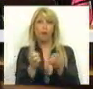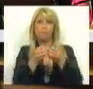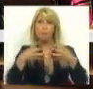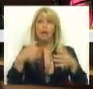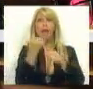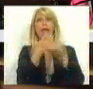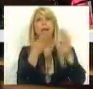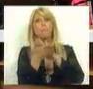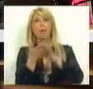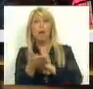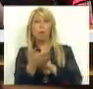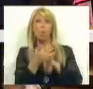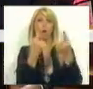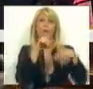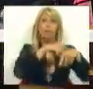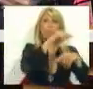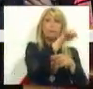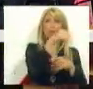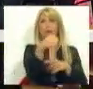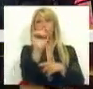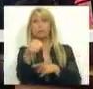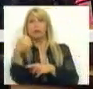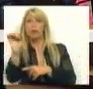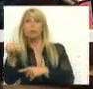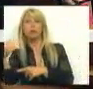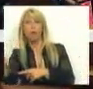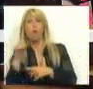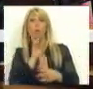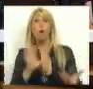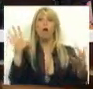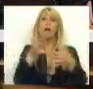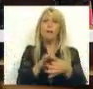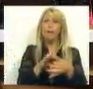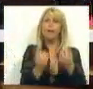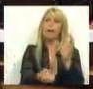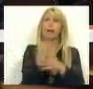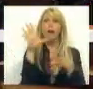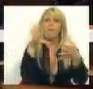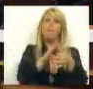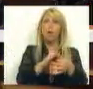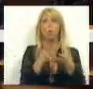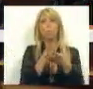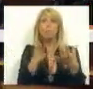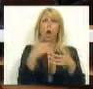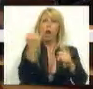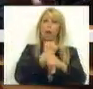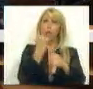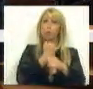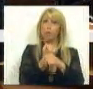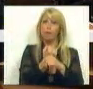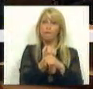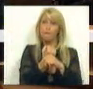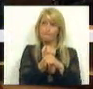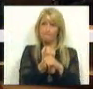intermitente. Que dá um maior vínculo entre o trabalhador e um vínculo maior laboral entre o